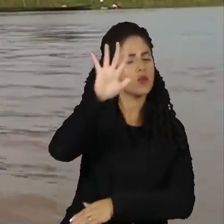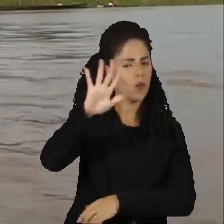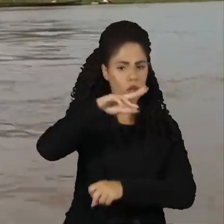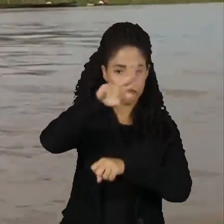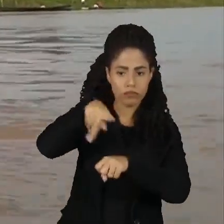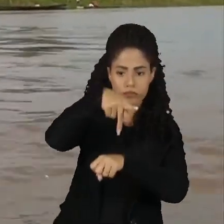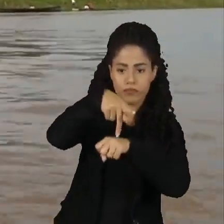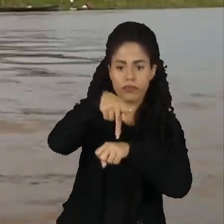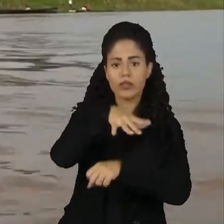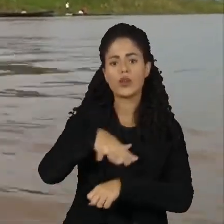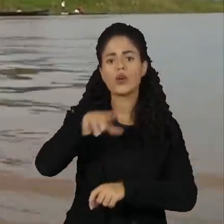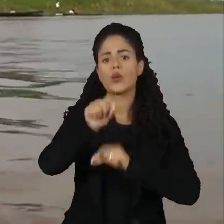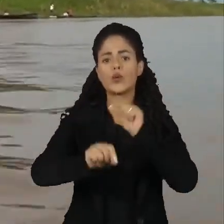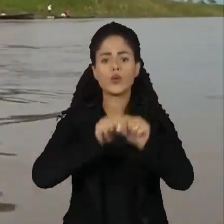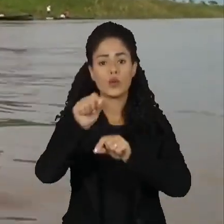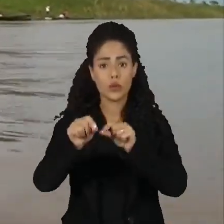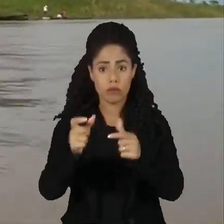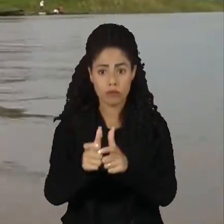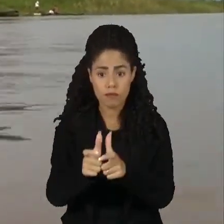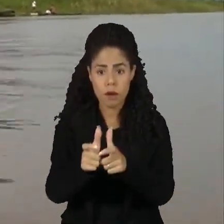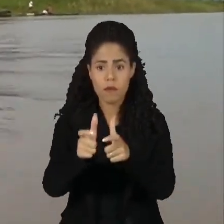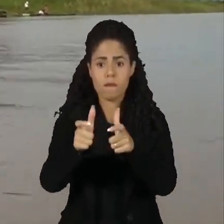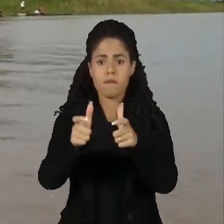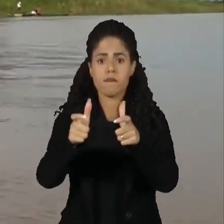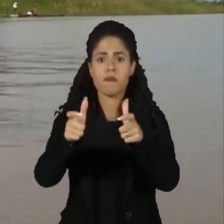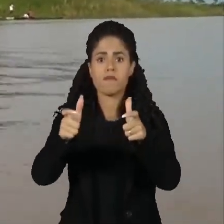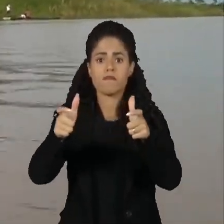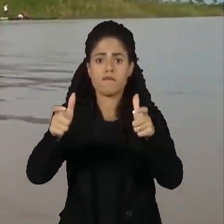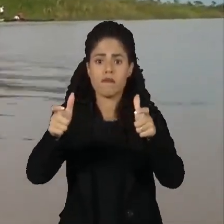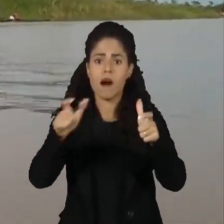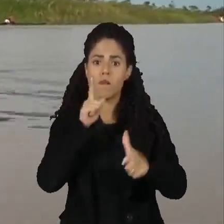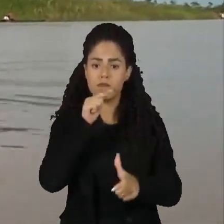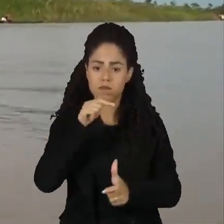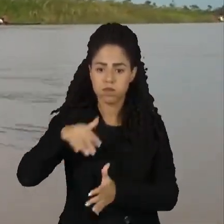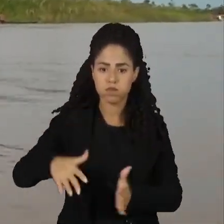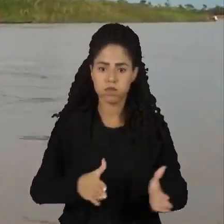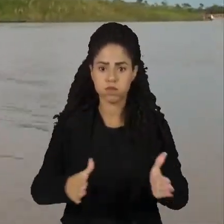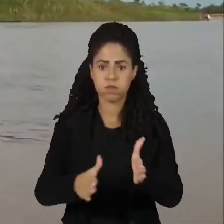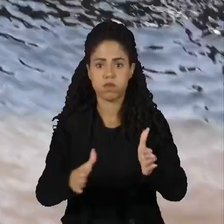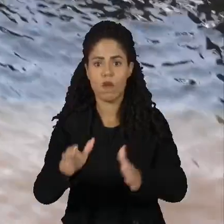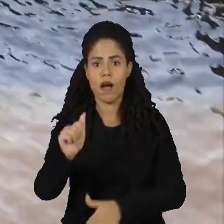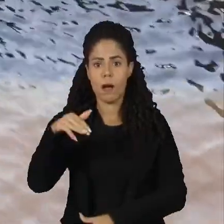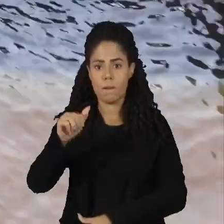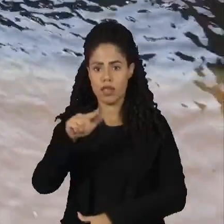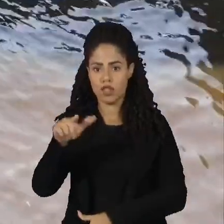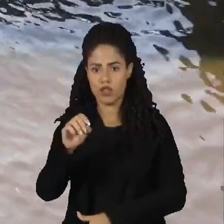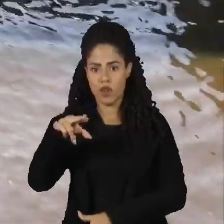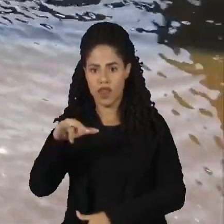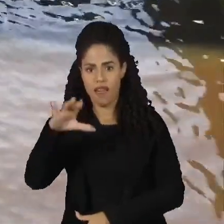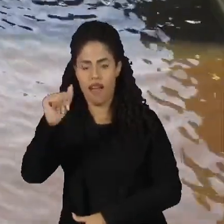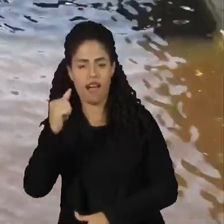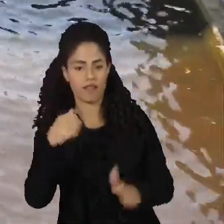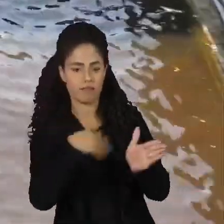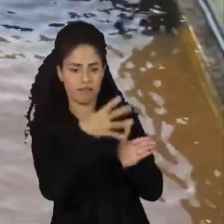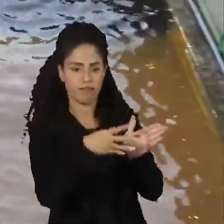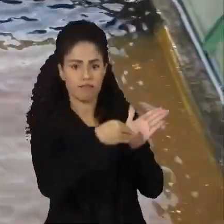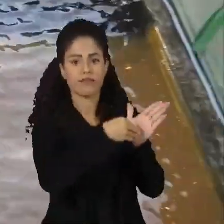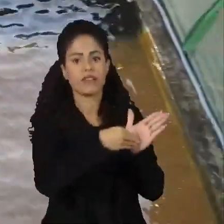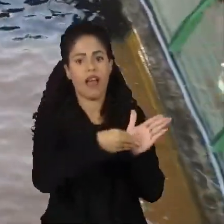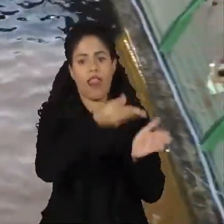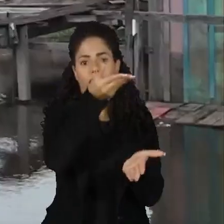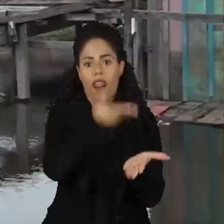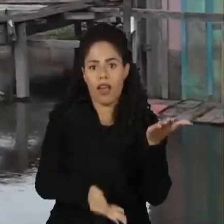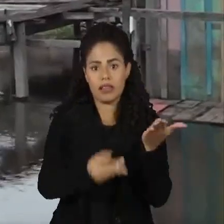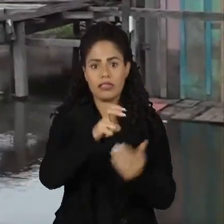A região abriga a maior rede hidrográfica do mundo, a Bacia Amazônica, e perde metade da água que